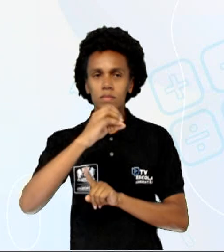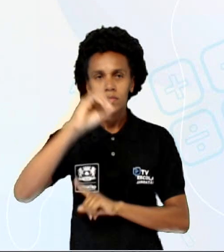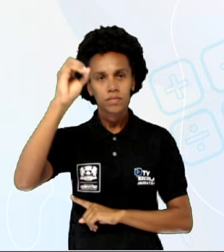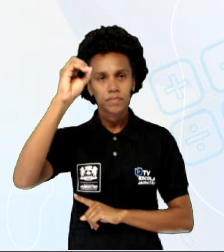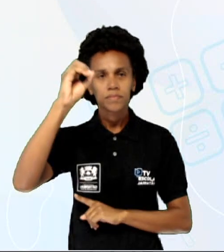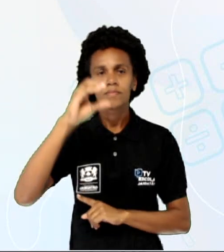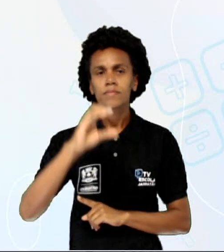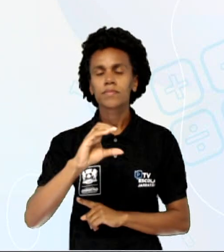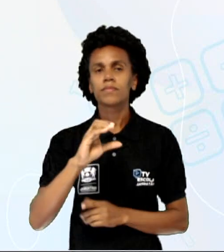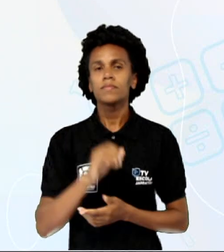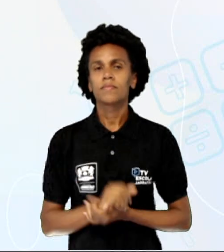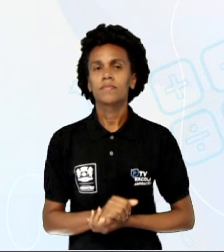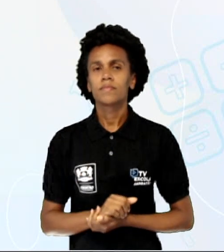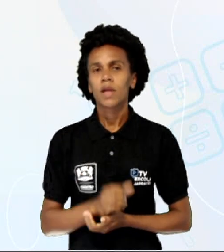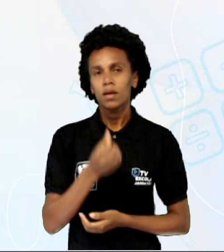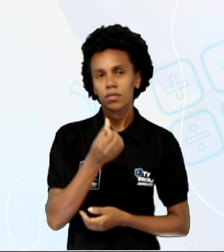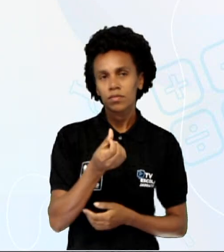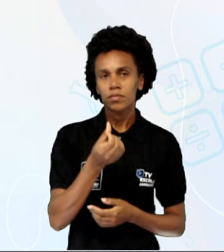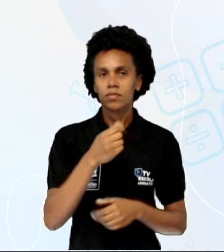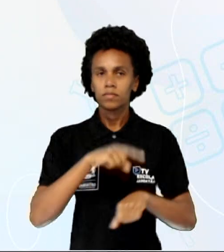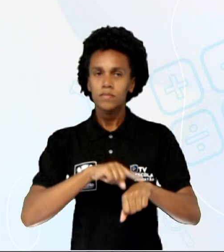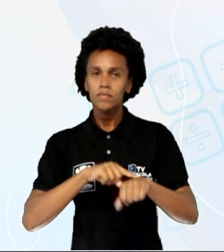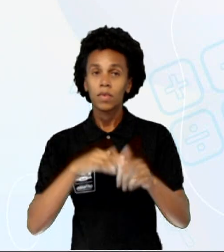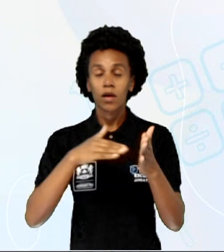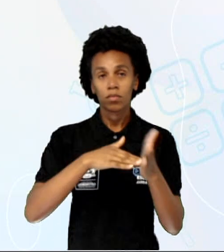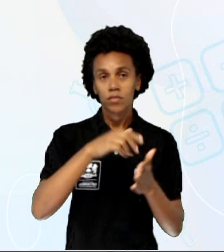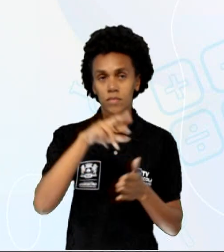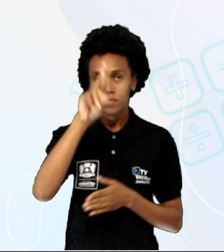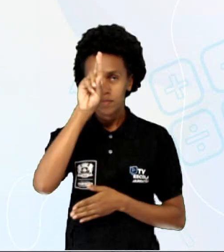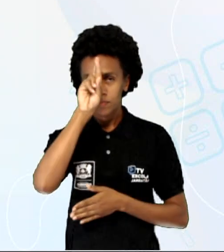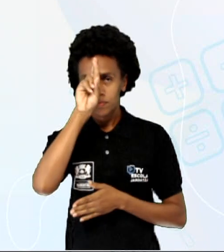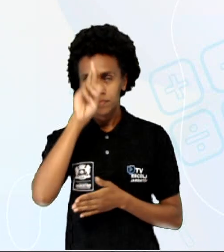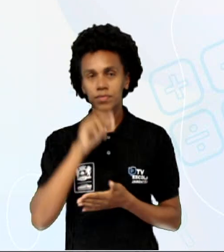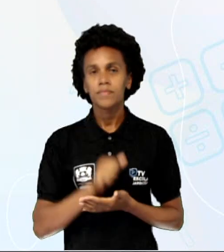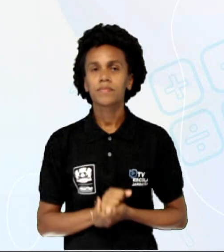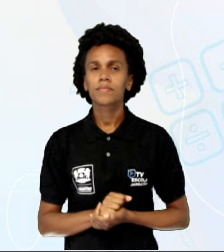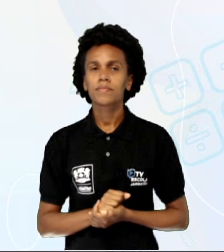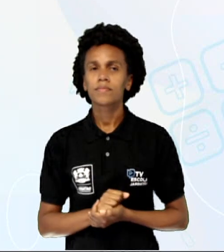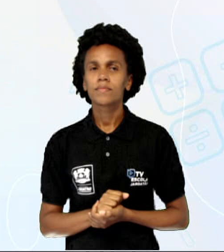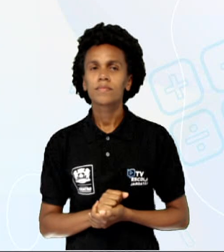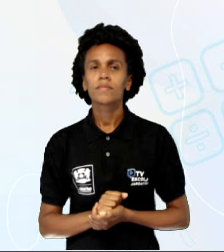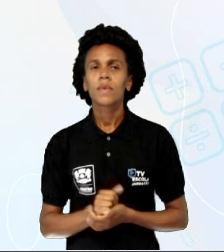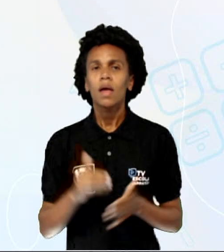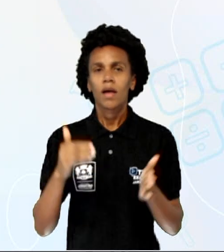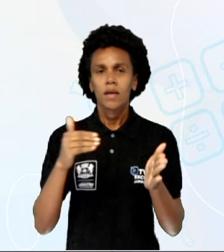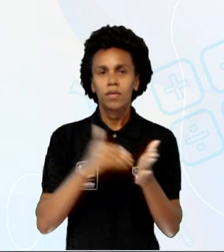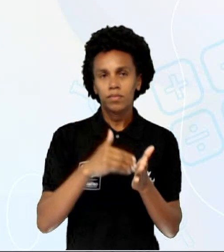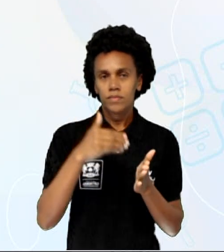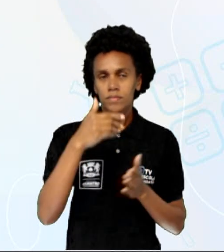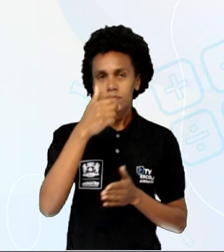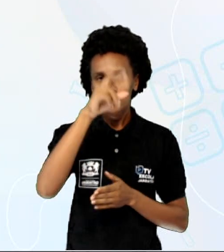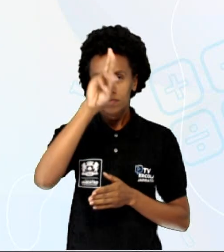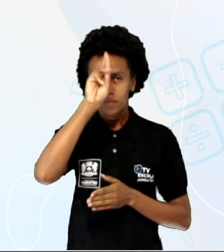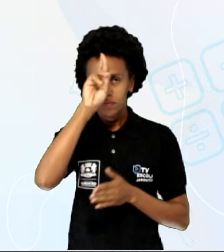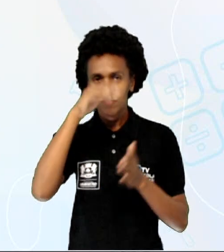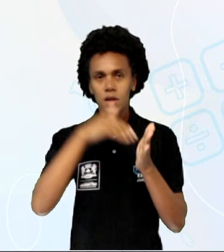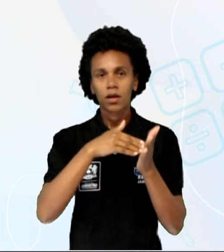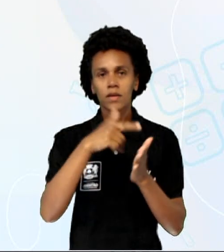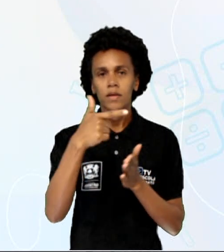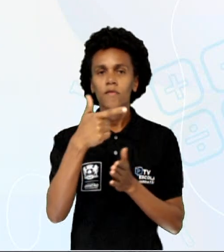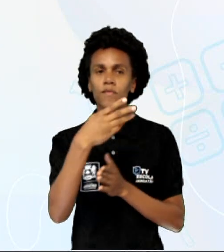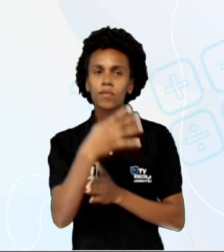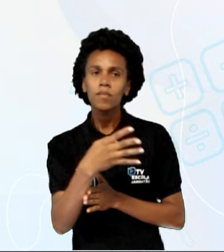das 12 às 24 horas ela caiu 9 graus Celsius chegando a 16 graus Celsius.